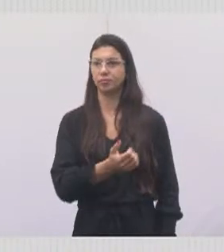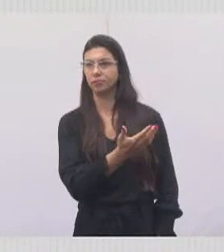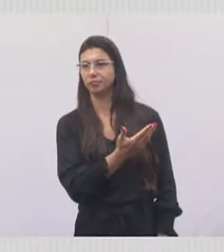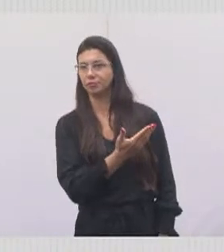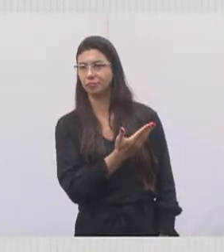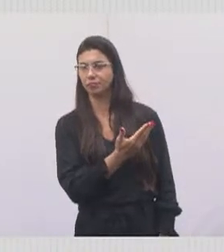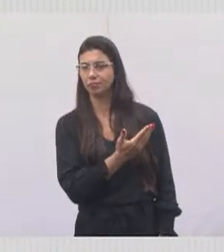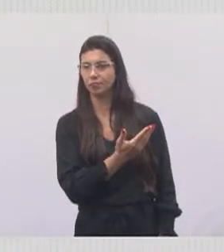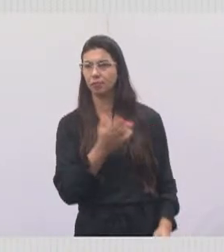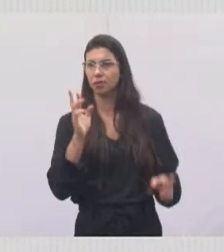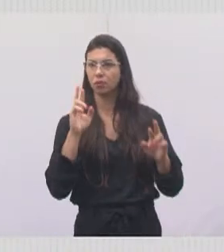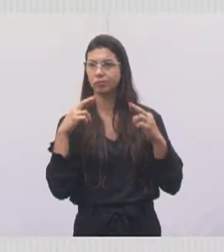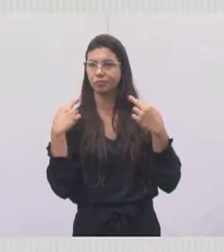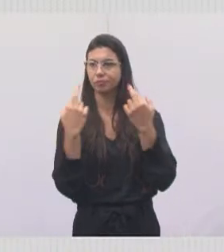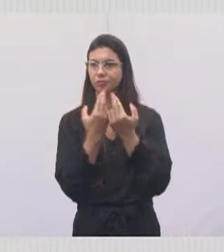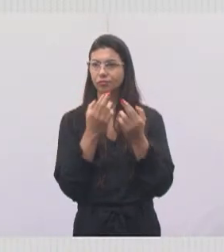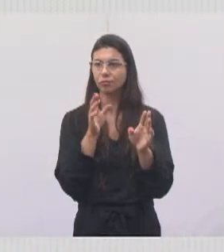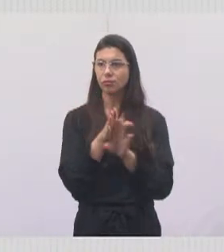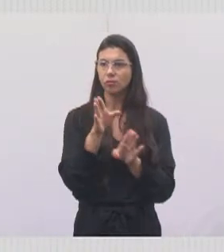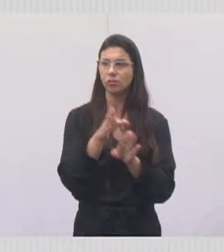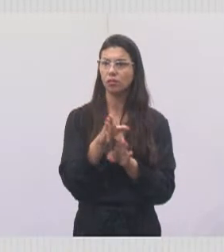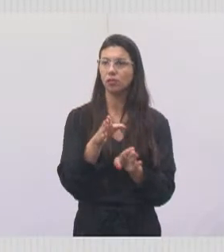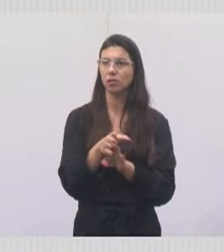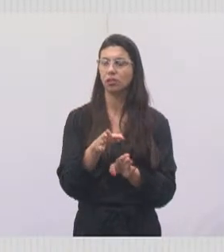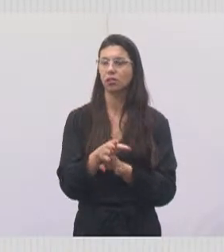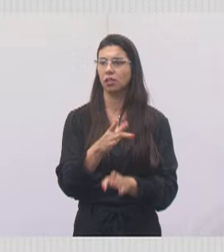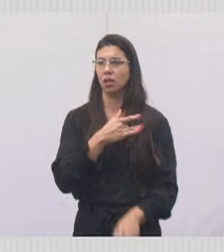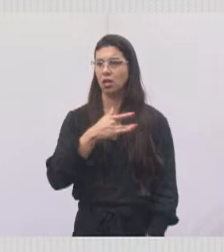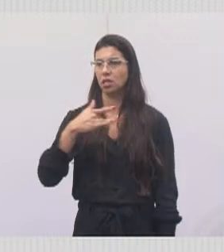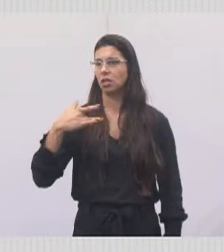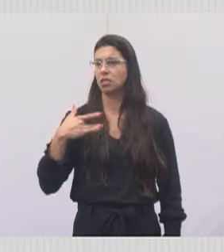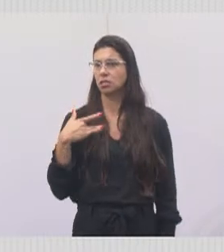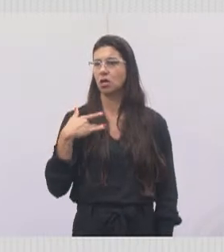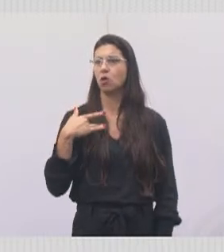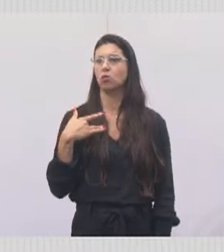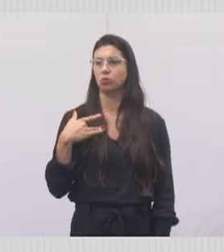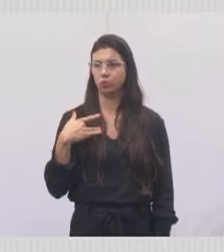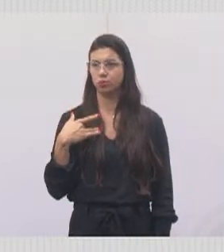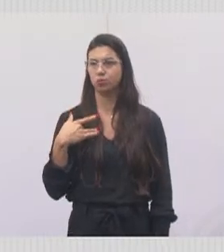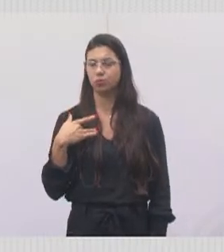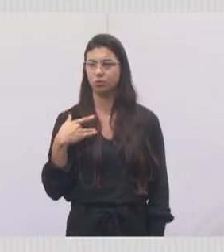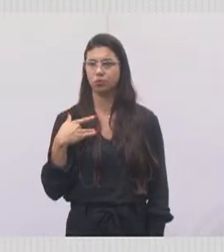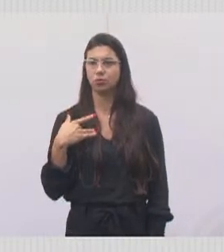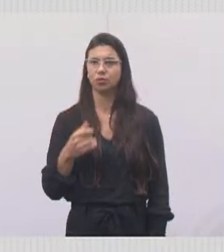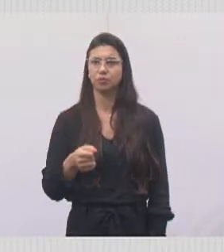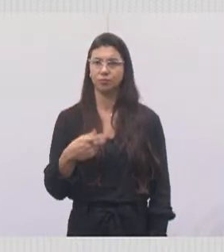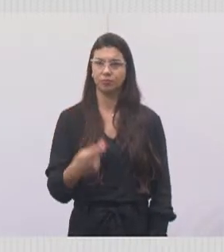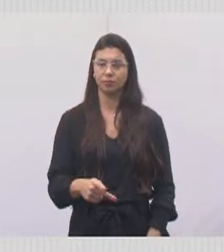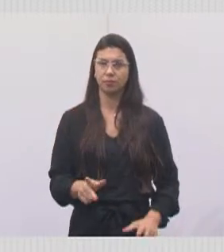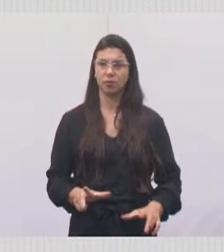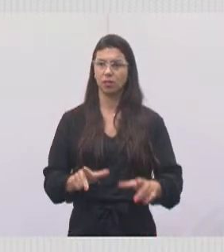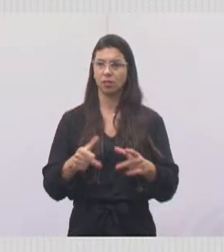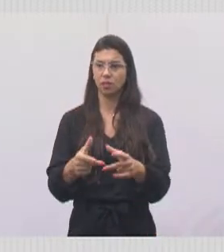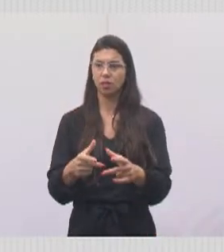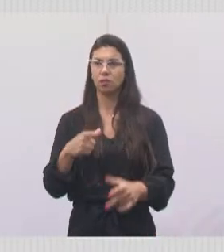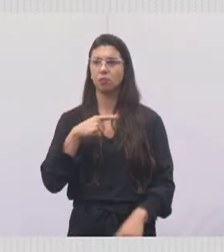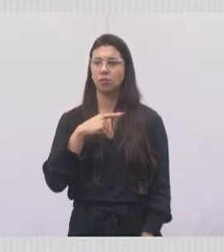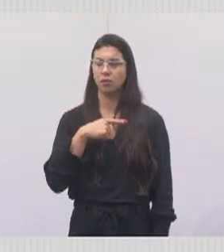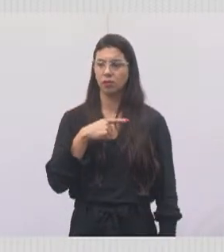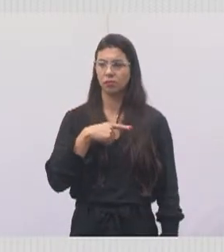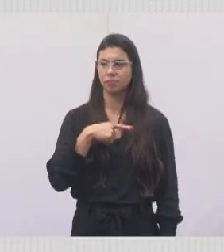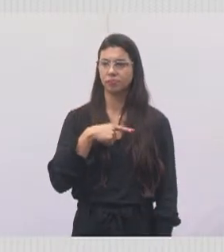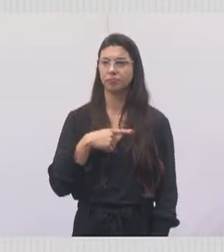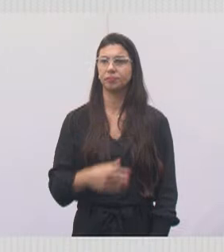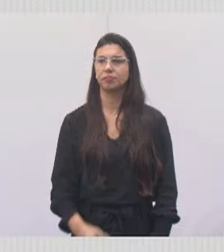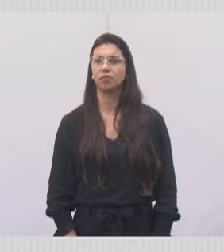a gente esteve aí na segunda-feira, no dia 28 do M23, aqui no Auditório da Câmara Municipal de Jacaraí, estive reunido aí